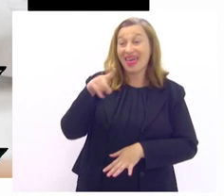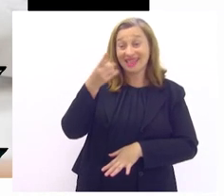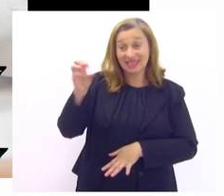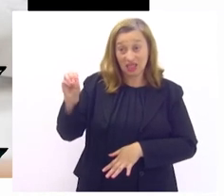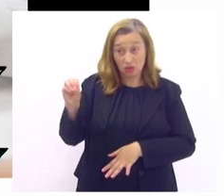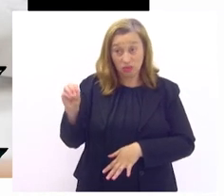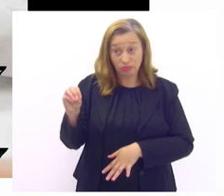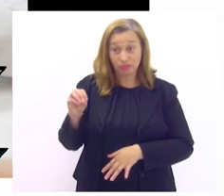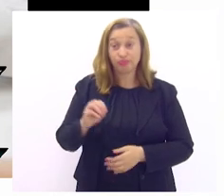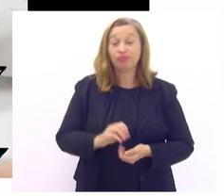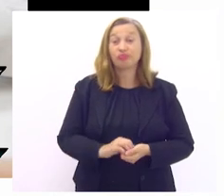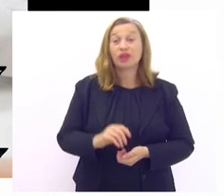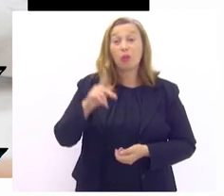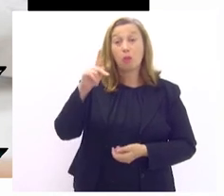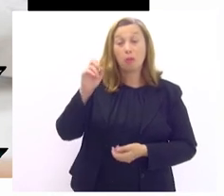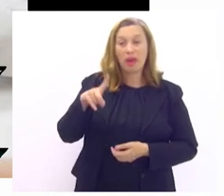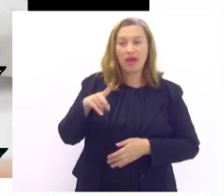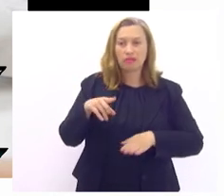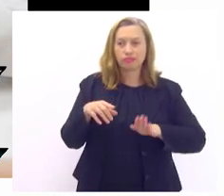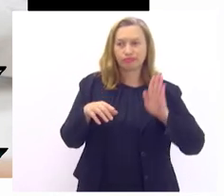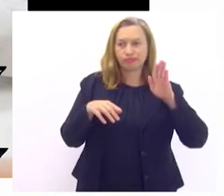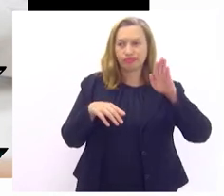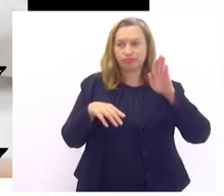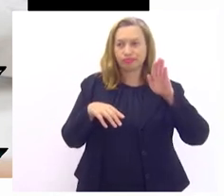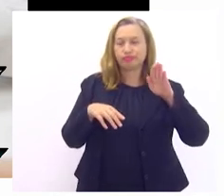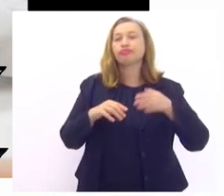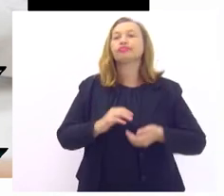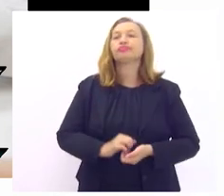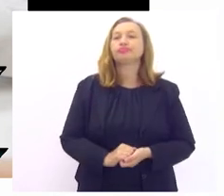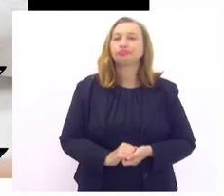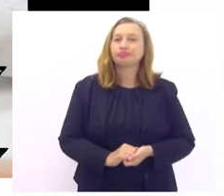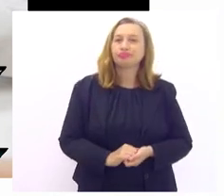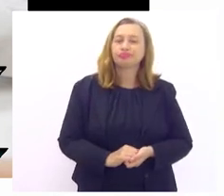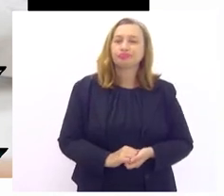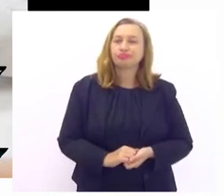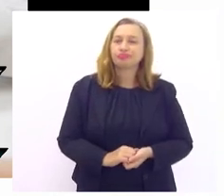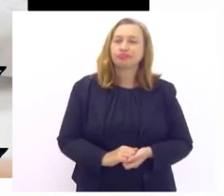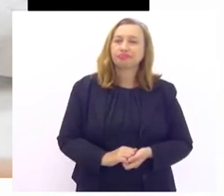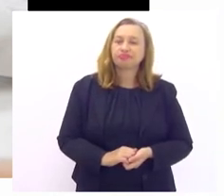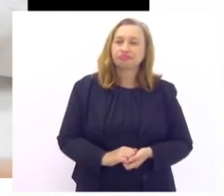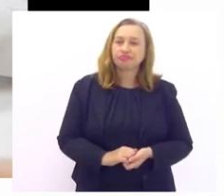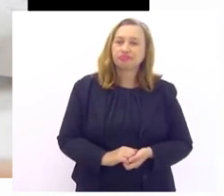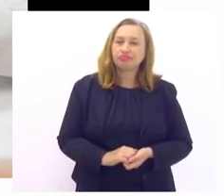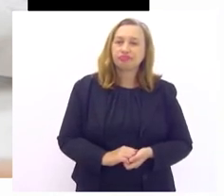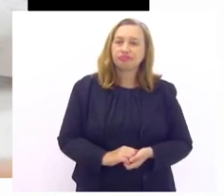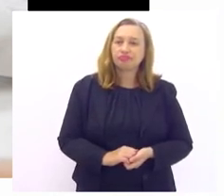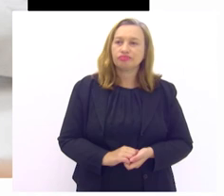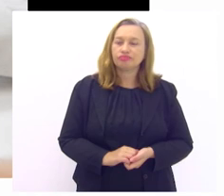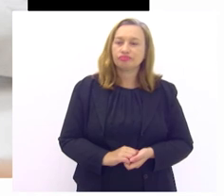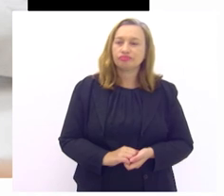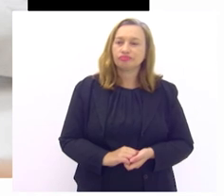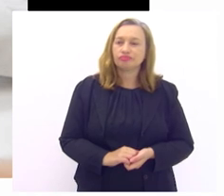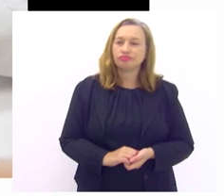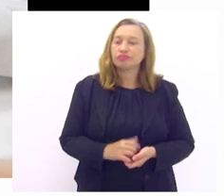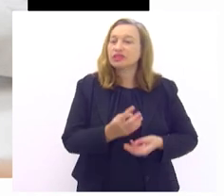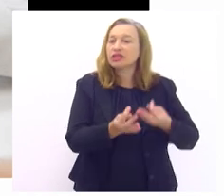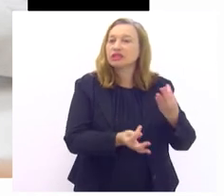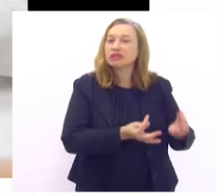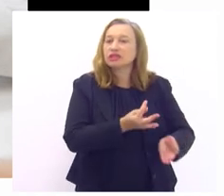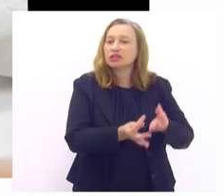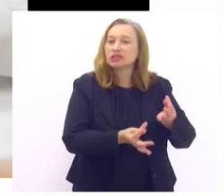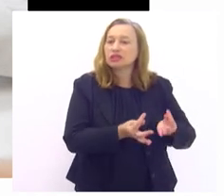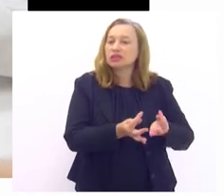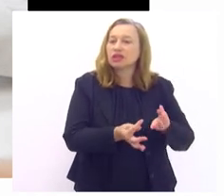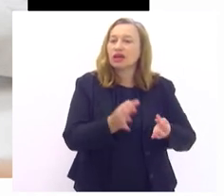que está com o pé levantado ela estava com uma lesão e ela estava usando um tratamento de